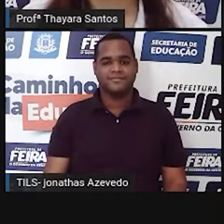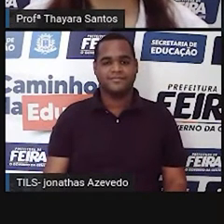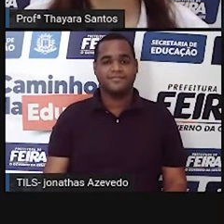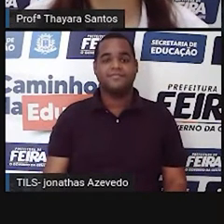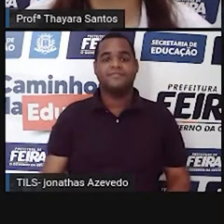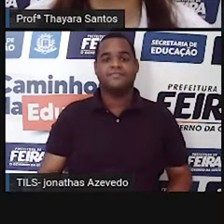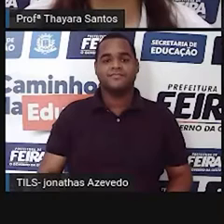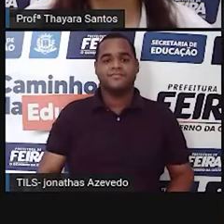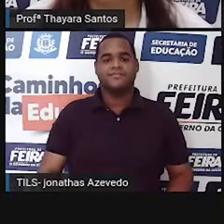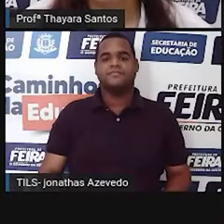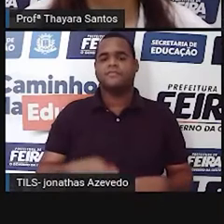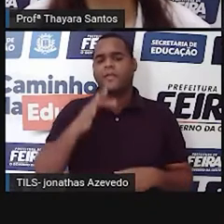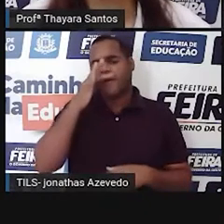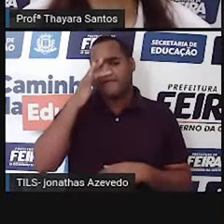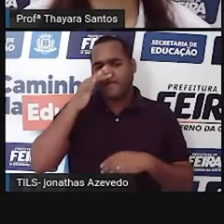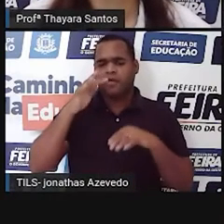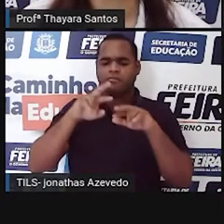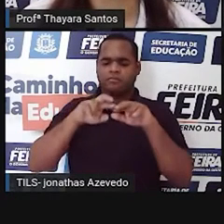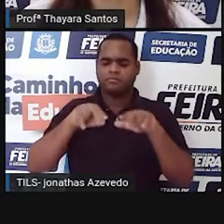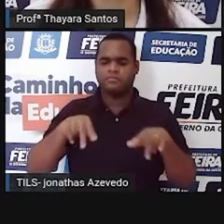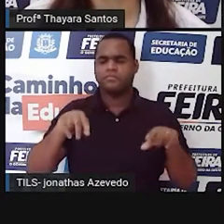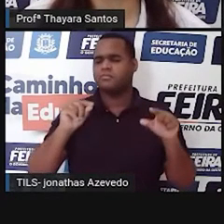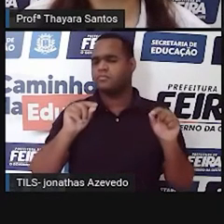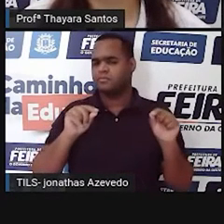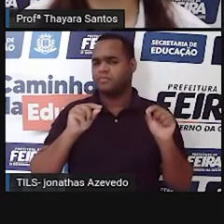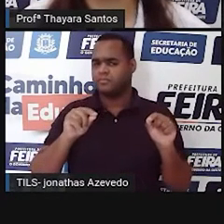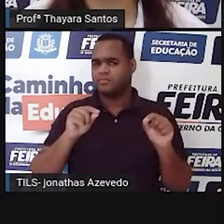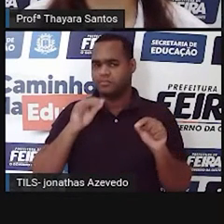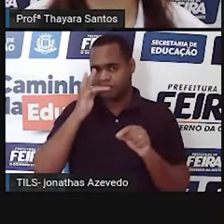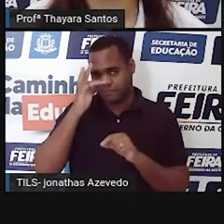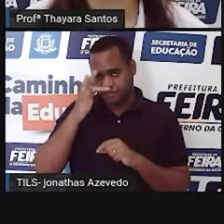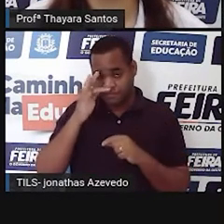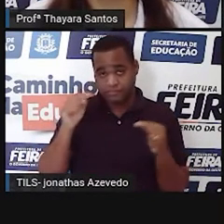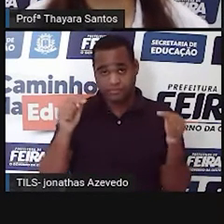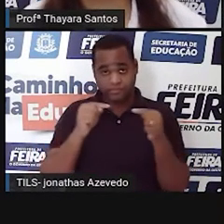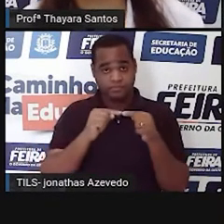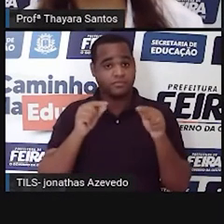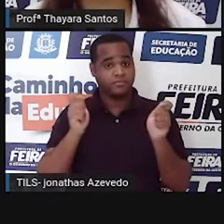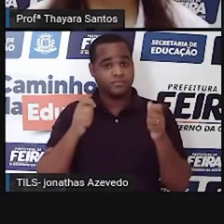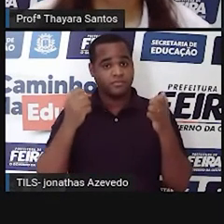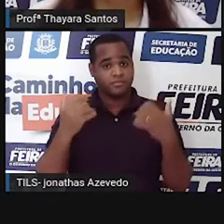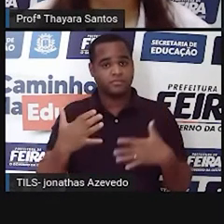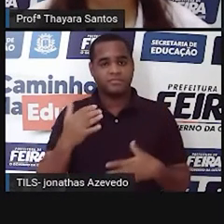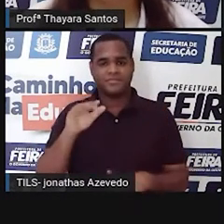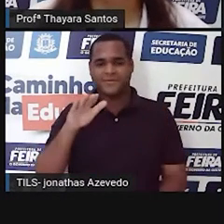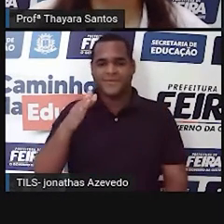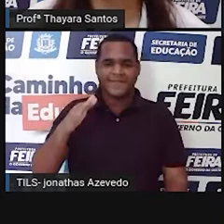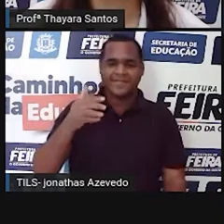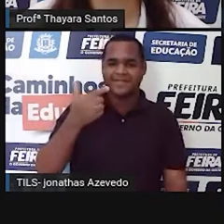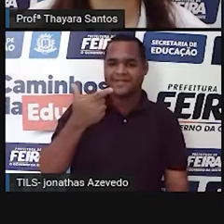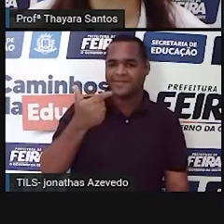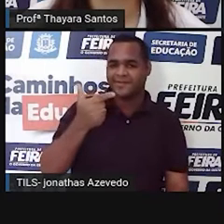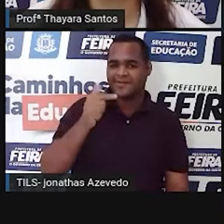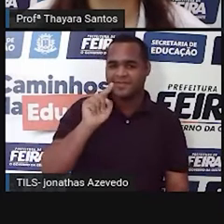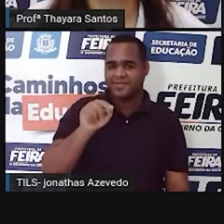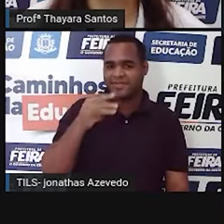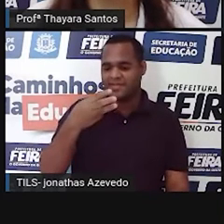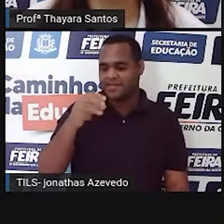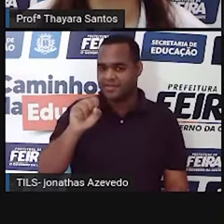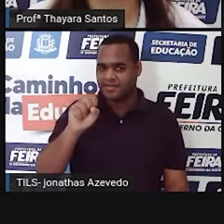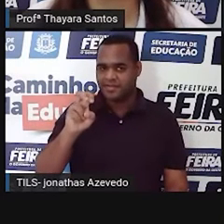Como é a flora do Cerrado? Então, a flora do Cerrado é composta por, mais ou menos, identificadas, tem